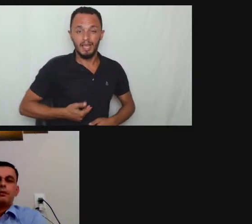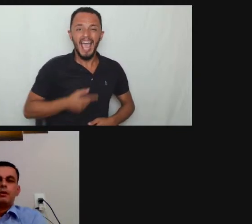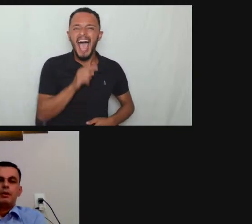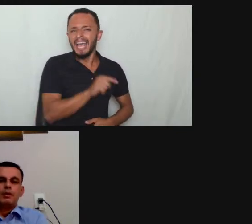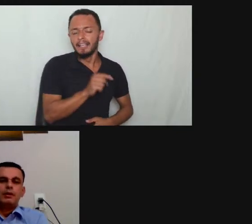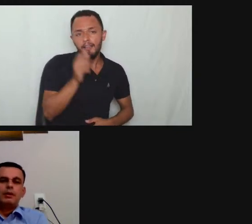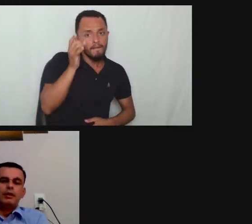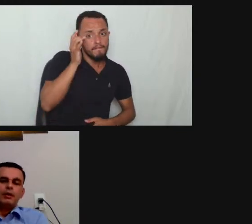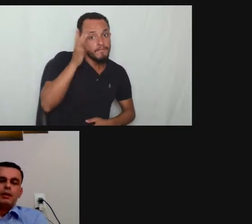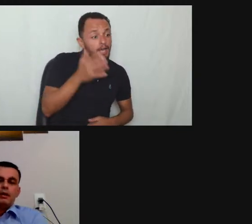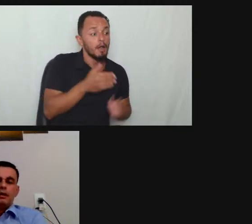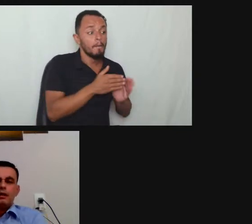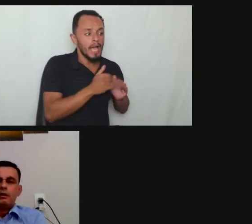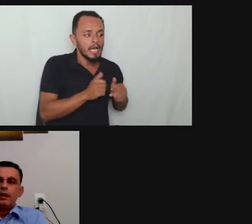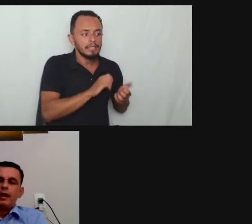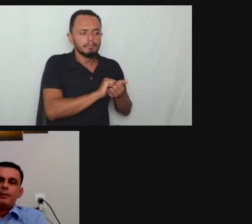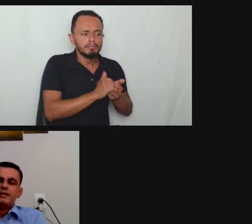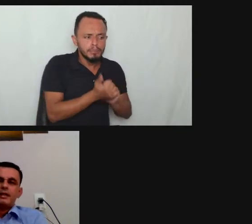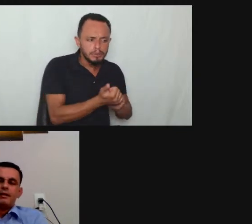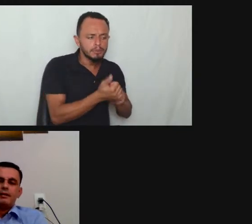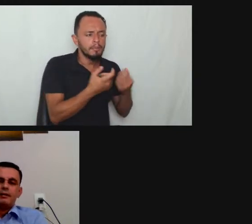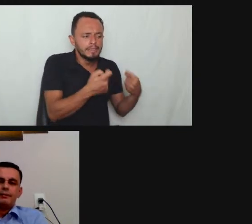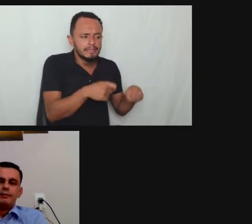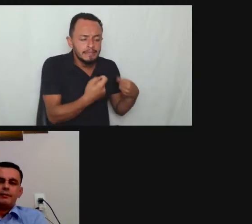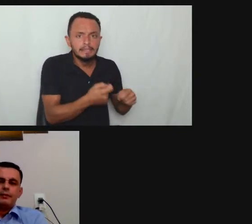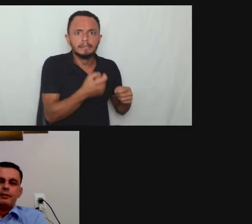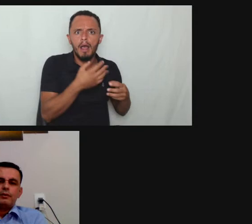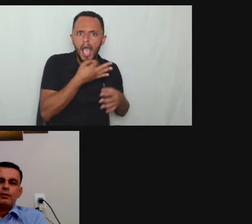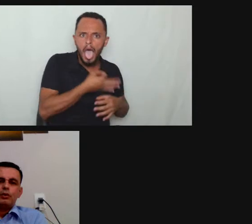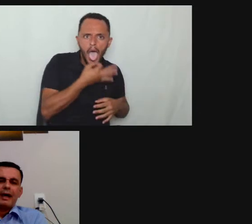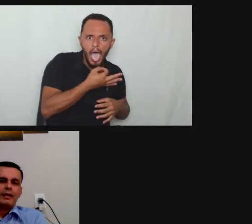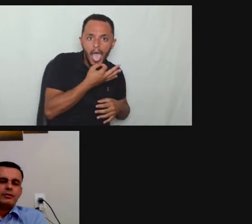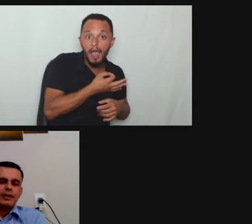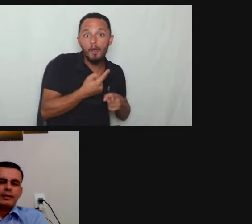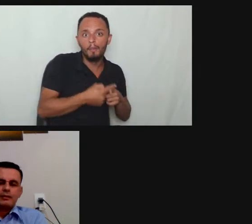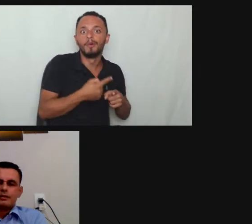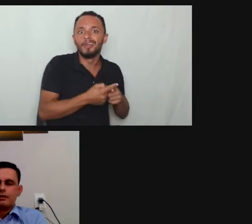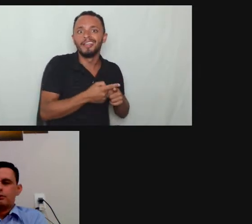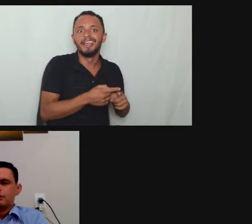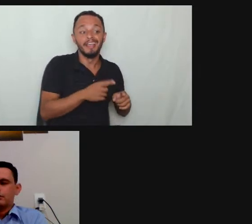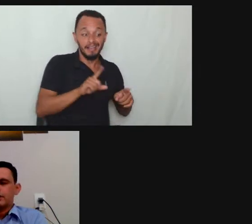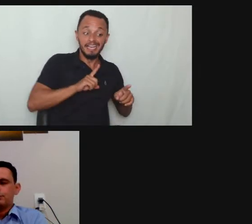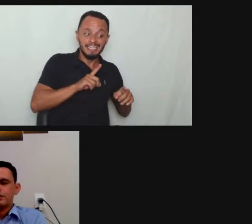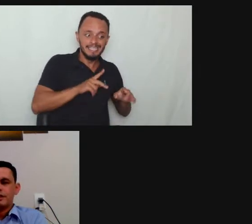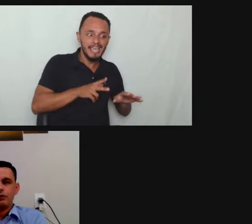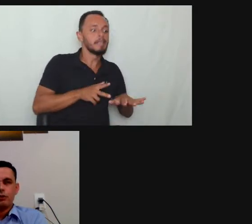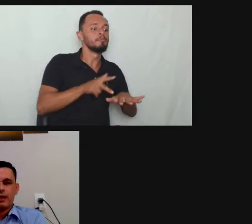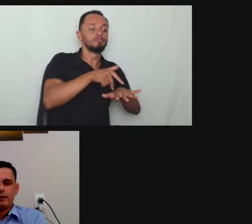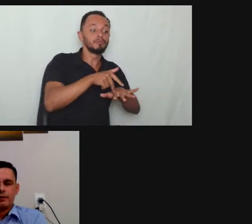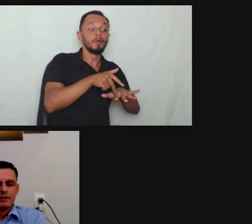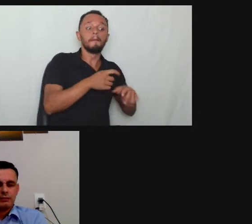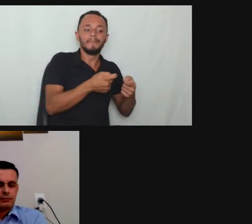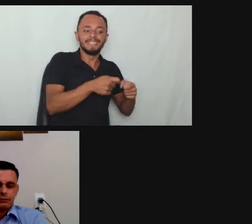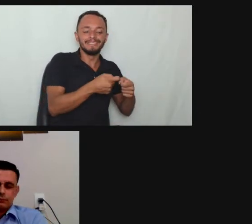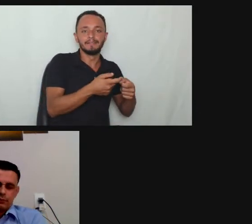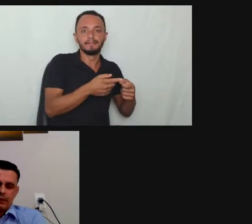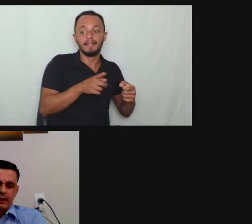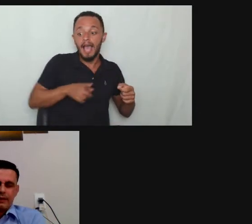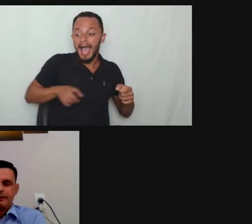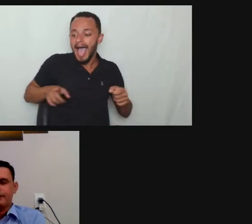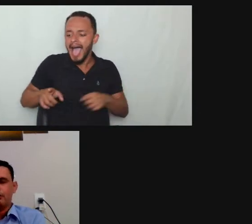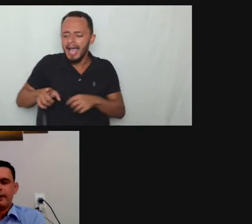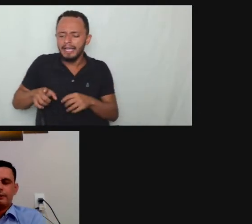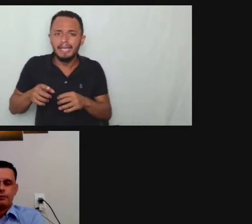possibilidade a gente tem que avaliar isso aí mas no caso não sendo possível uma ação